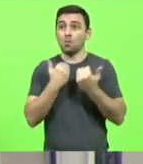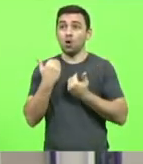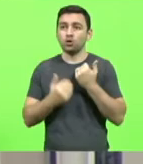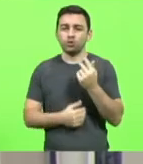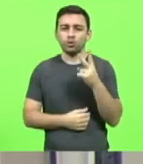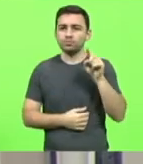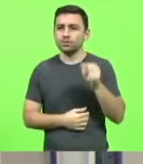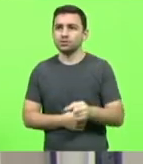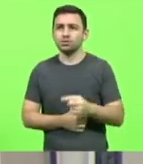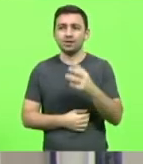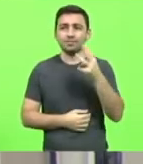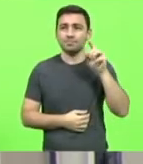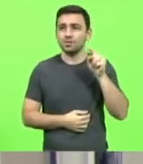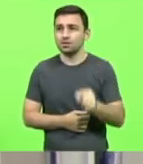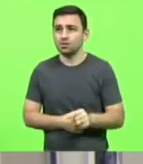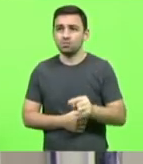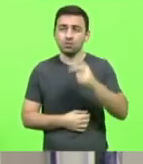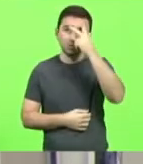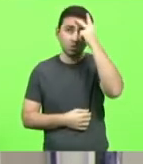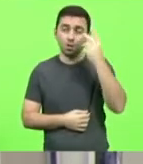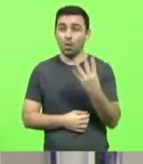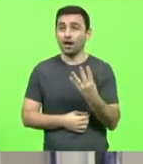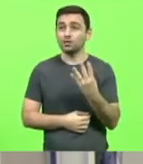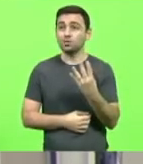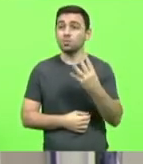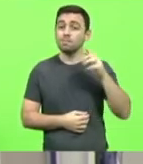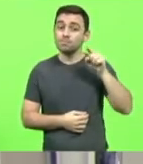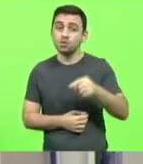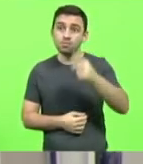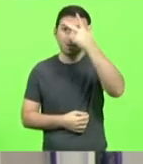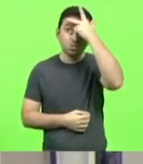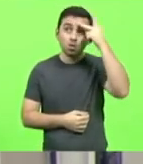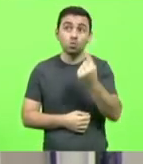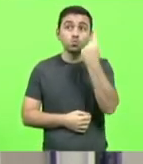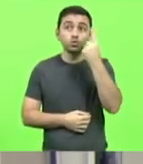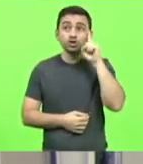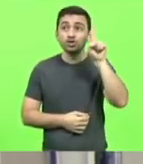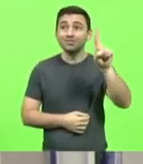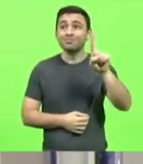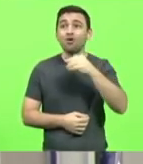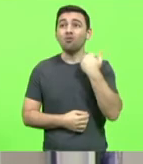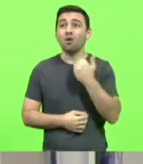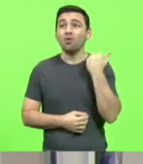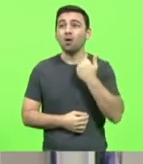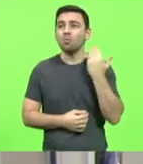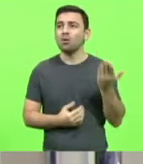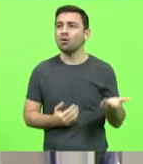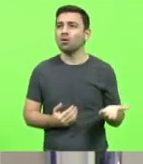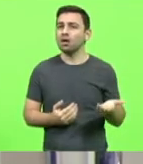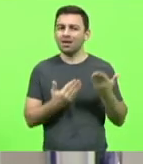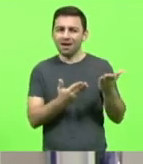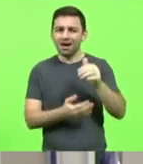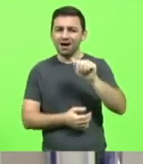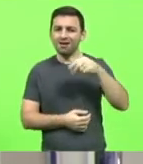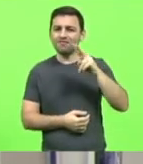mil, 3 mil, quase 4 mil pessoas num dia, ainda a Agência Nacional seja tão